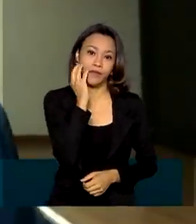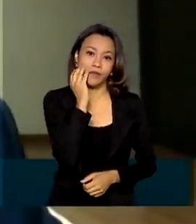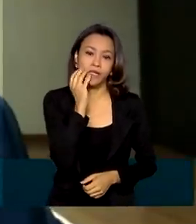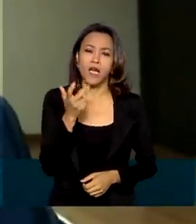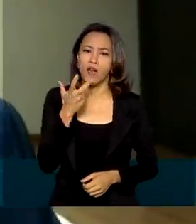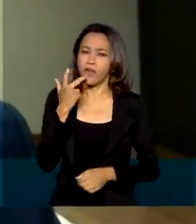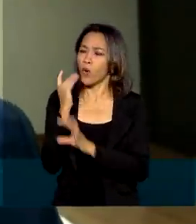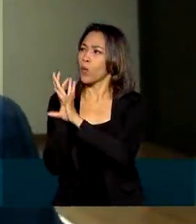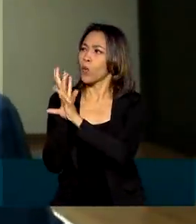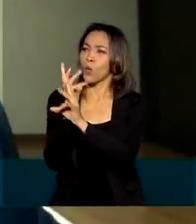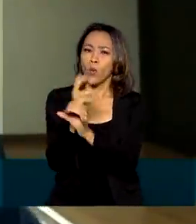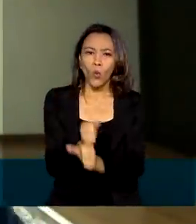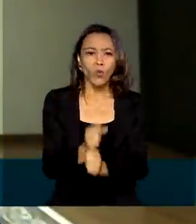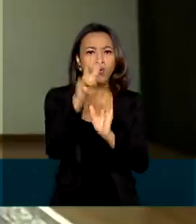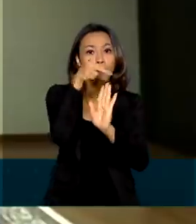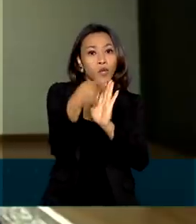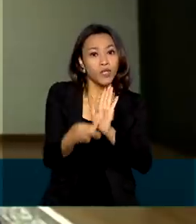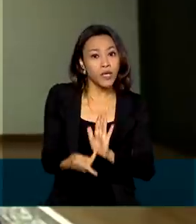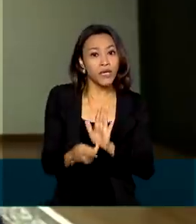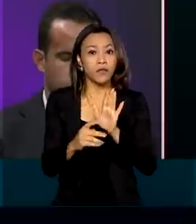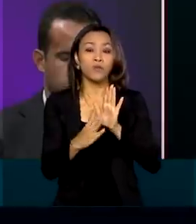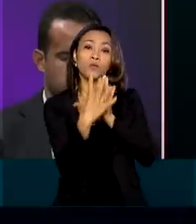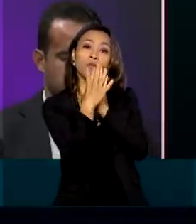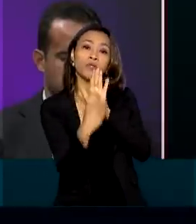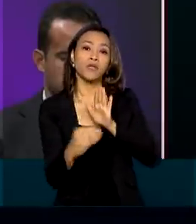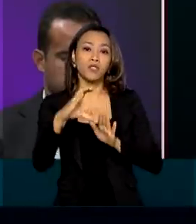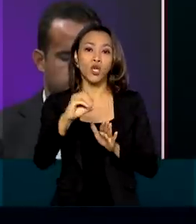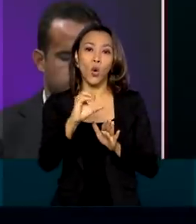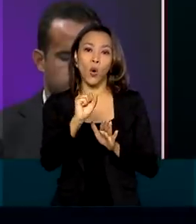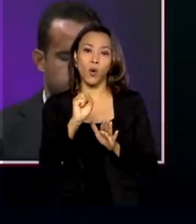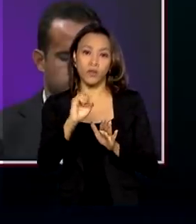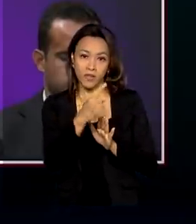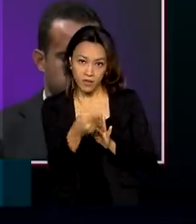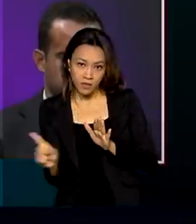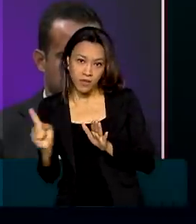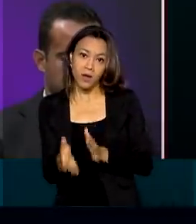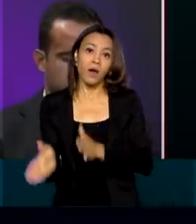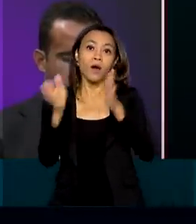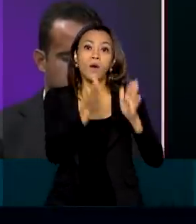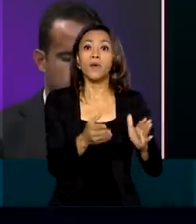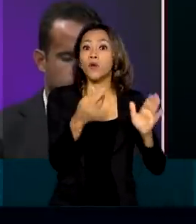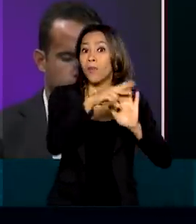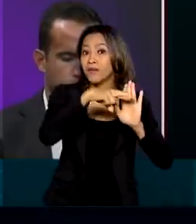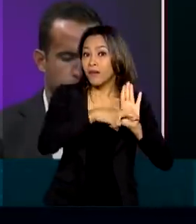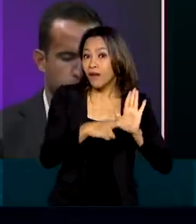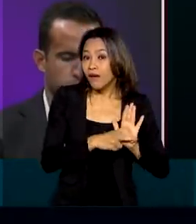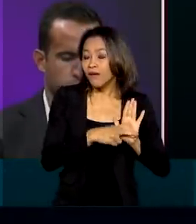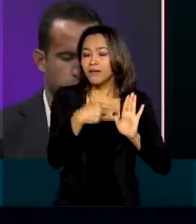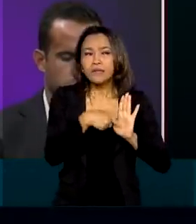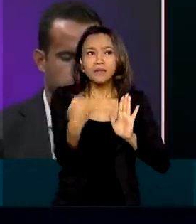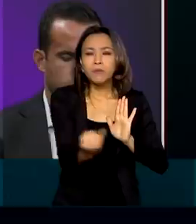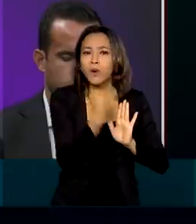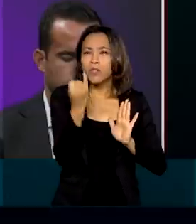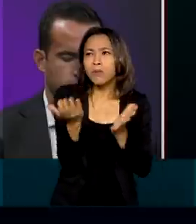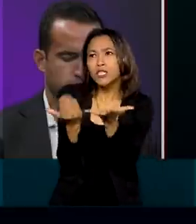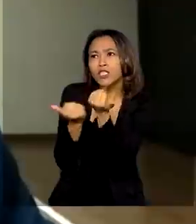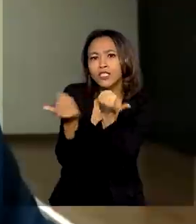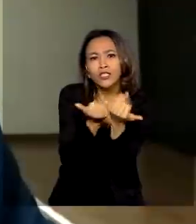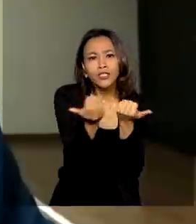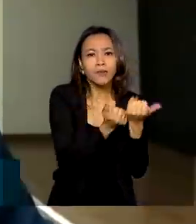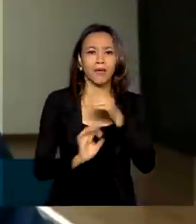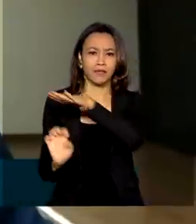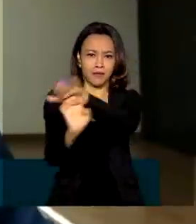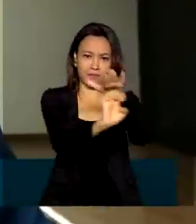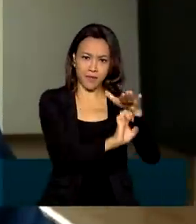panorama dos projetos de concessão e como os marcos regulatórios são fundamentais para atrair os investimentos